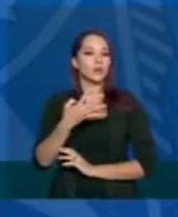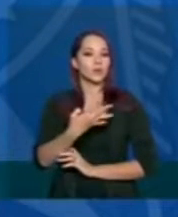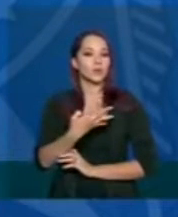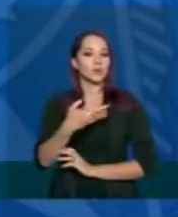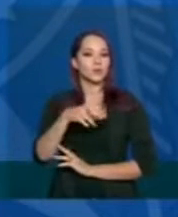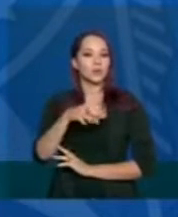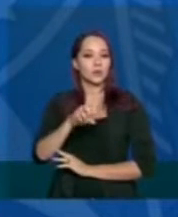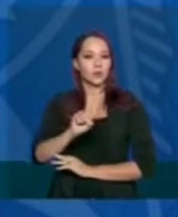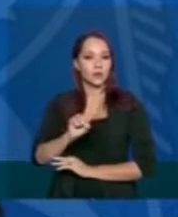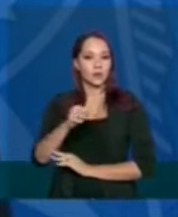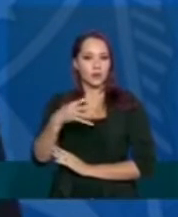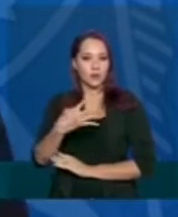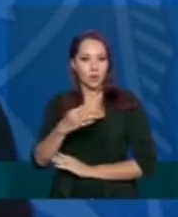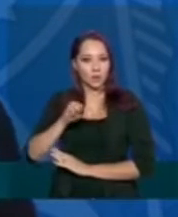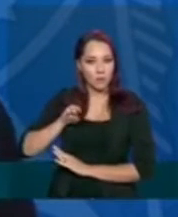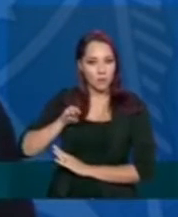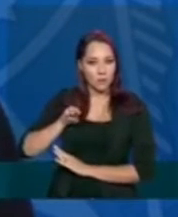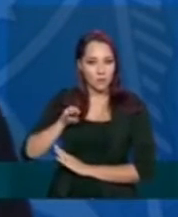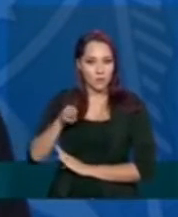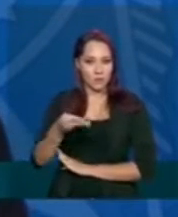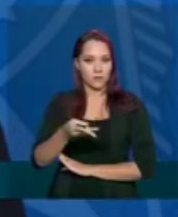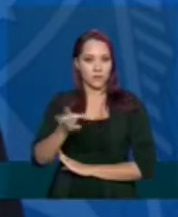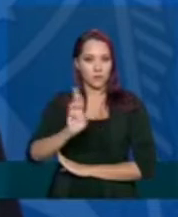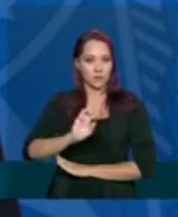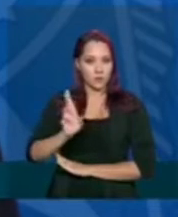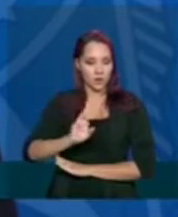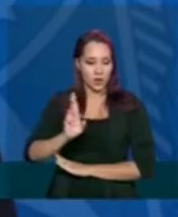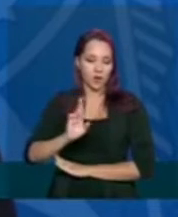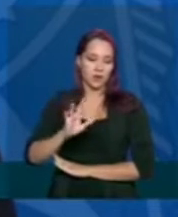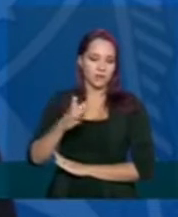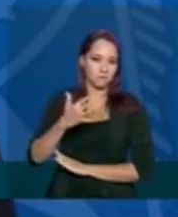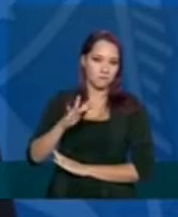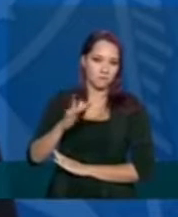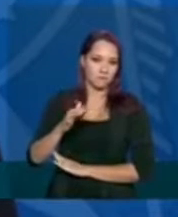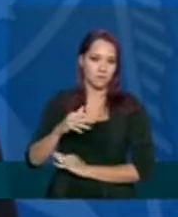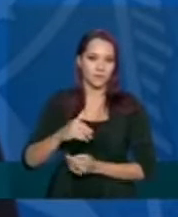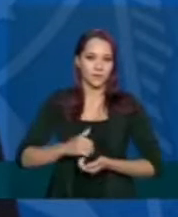$ 484 milhões, aproximadamente.